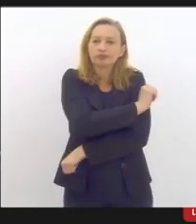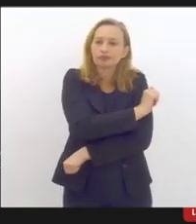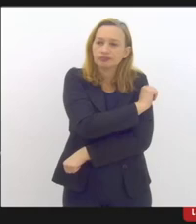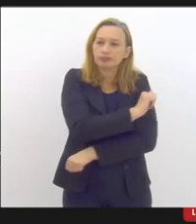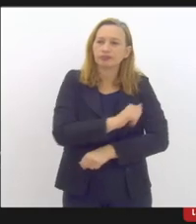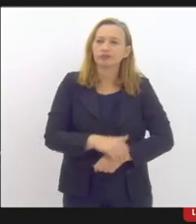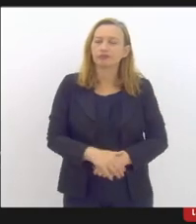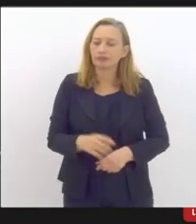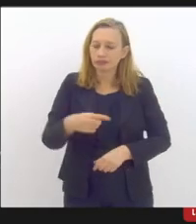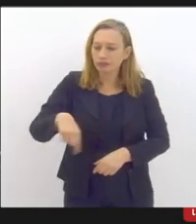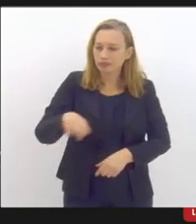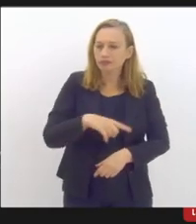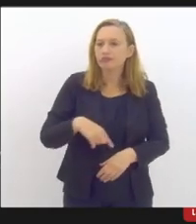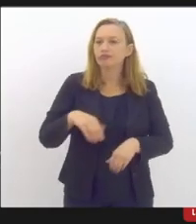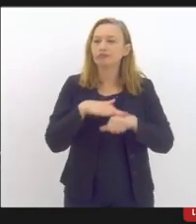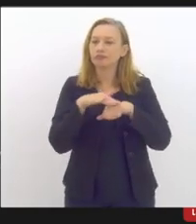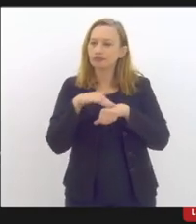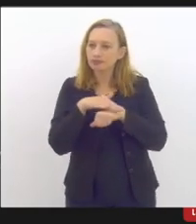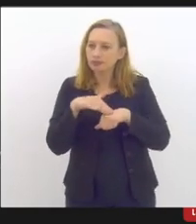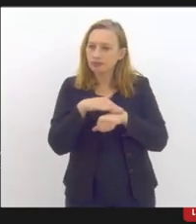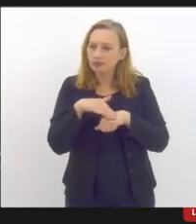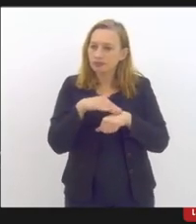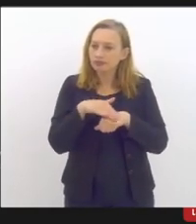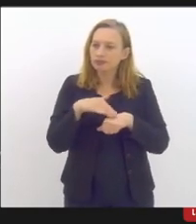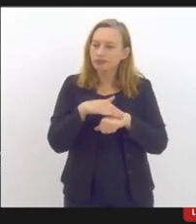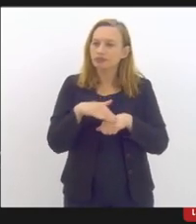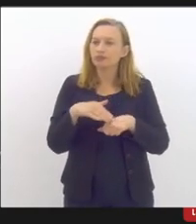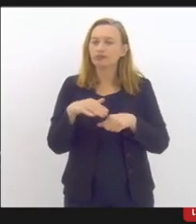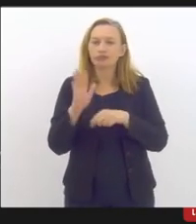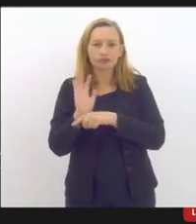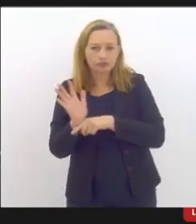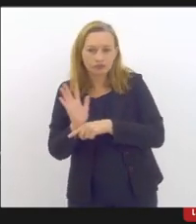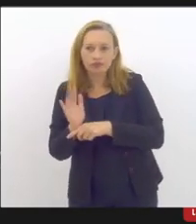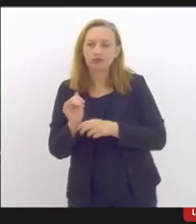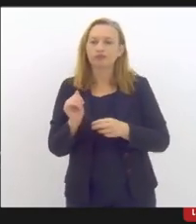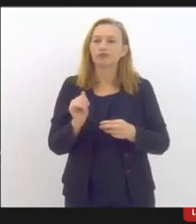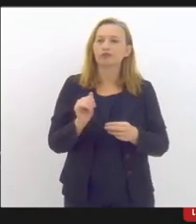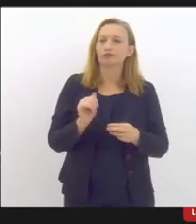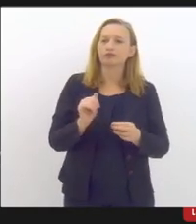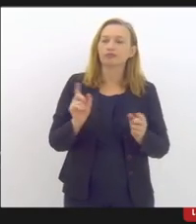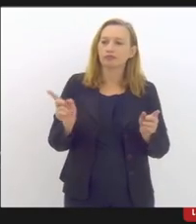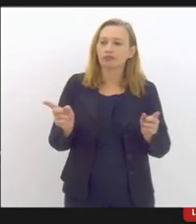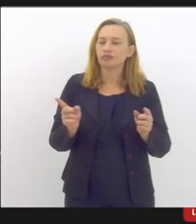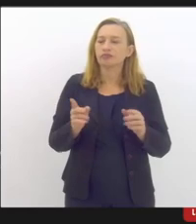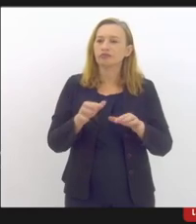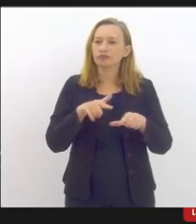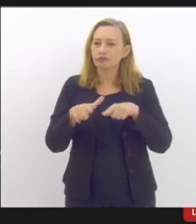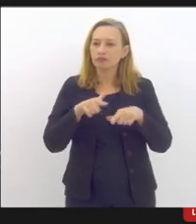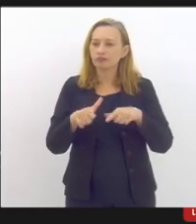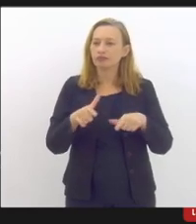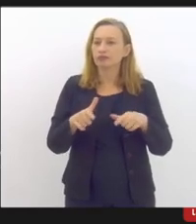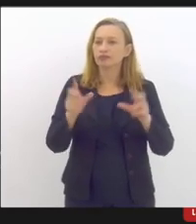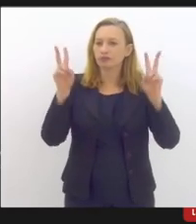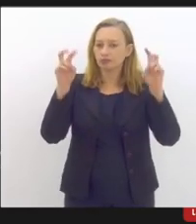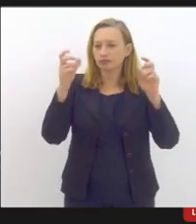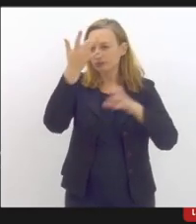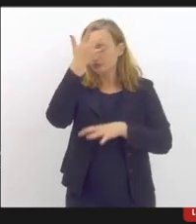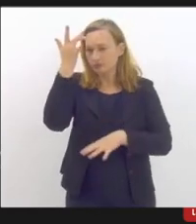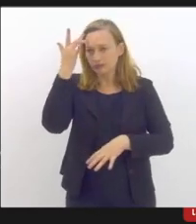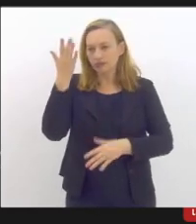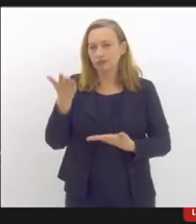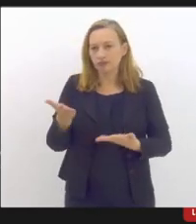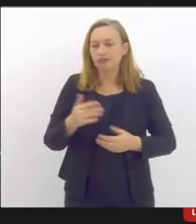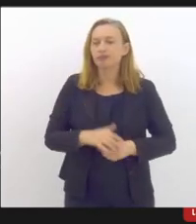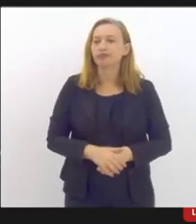ajudar de rodas de conversa de filmes de curtas para trabalhar a questão de saúde mental com eles